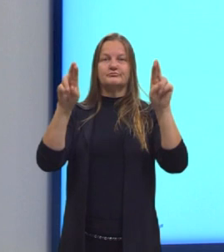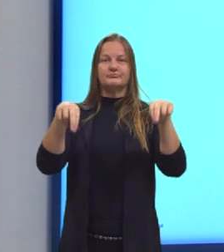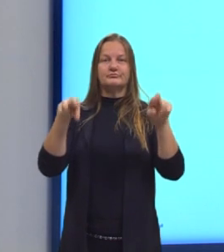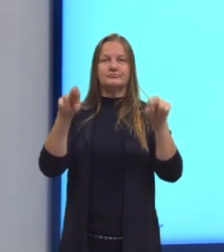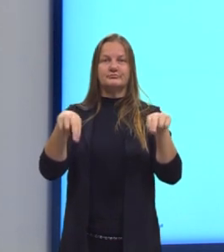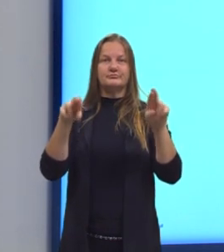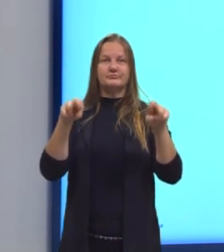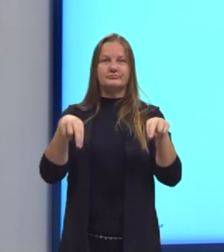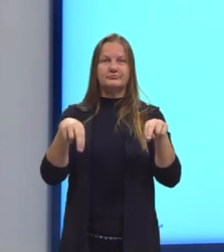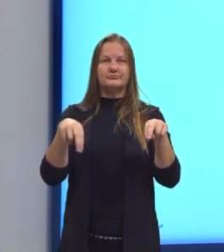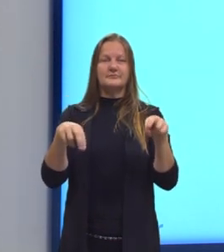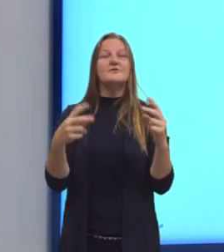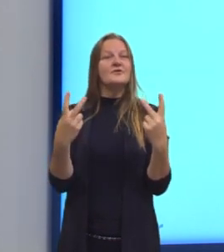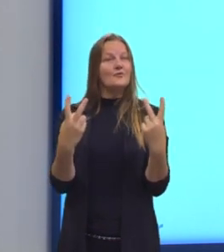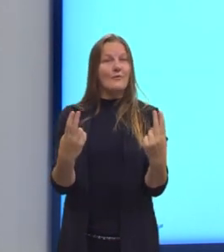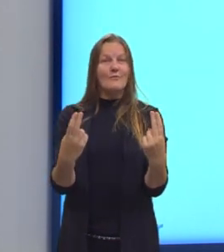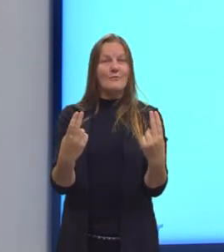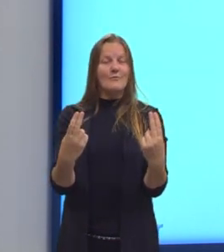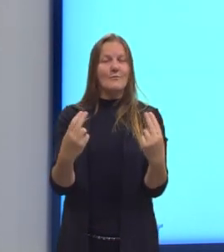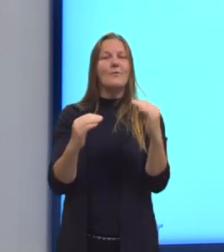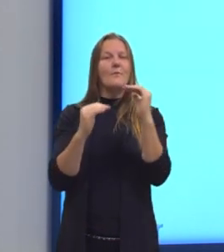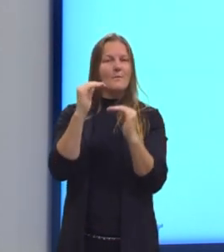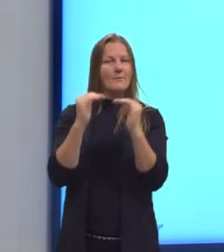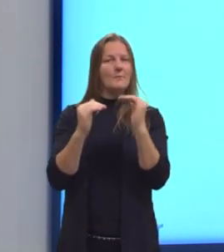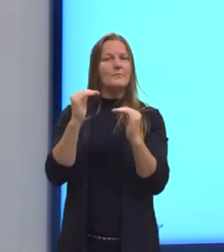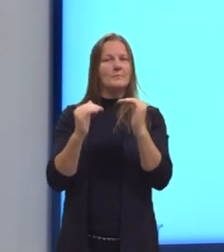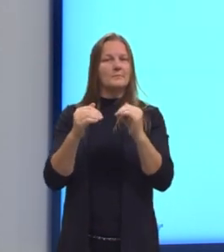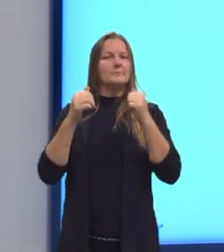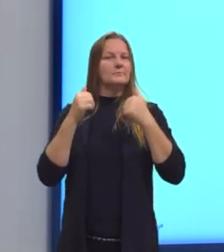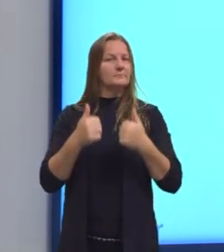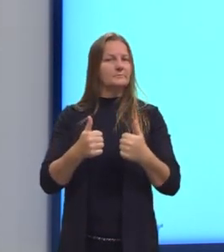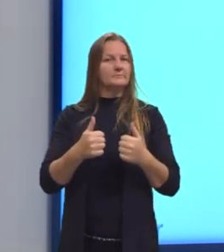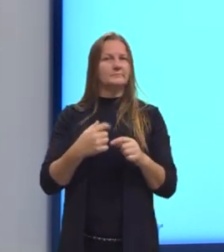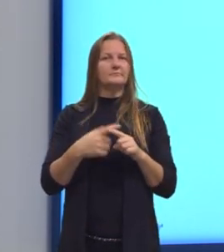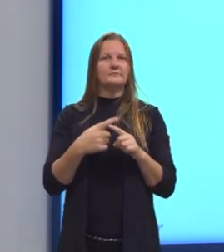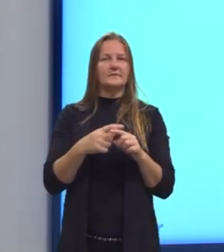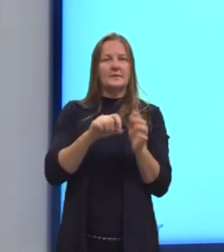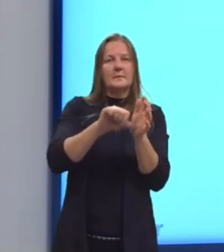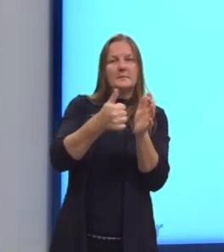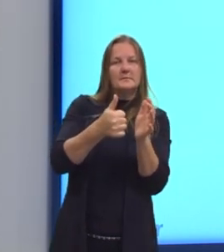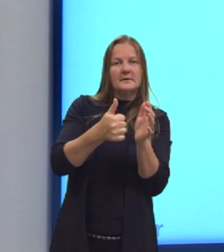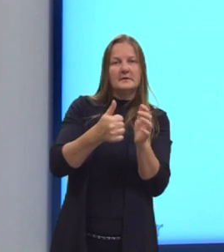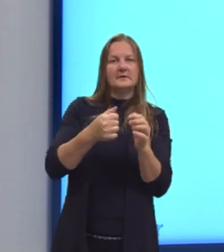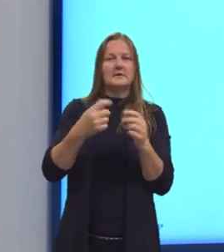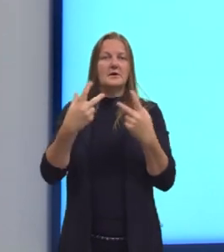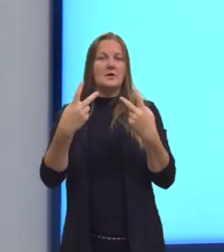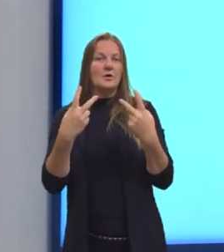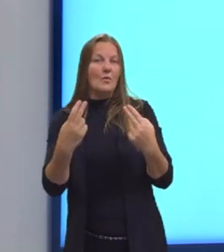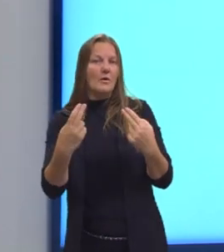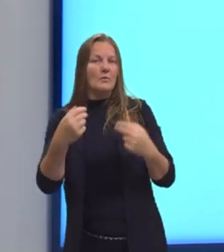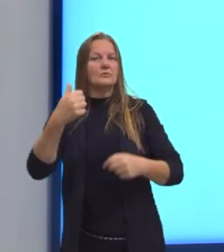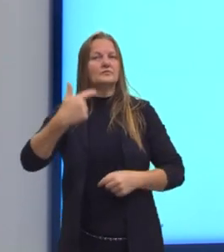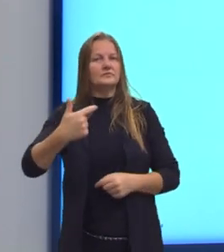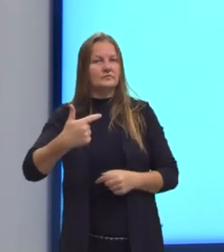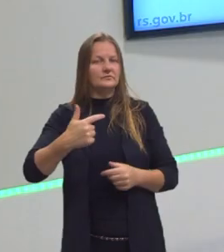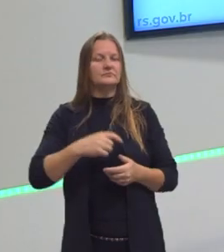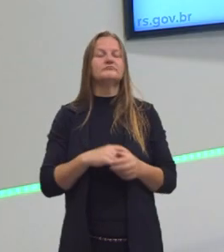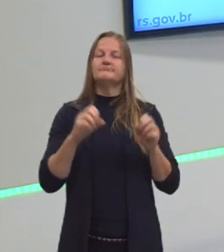razões formam então uma proporção, porque a primeira razão é igual à segunda.